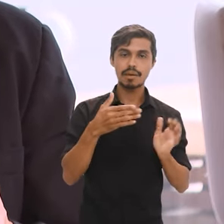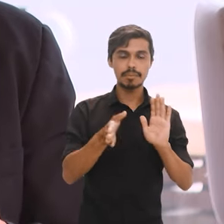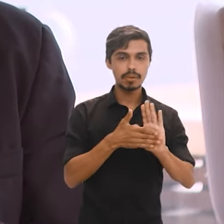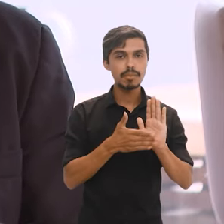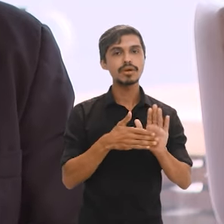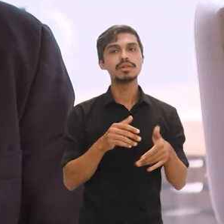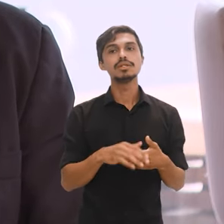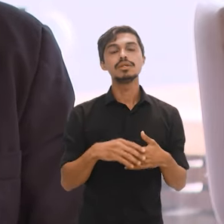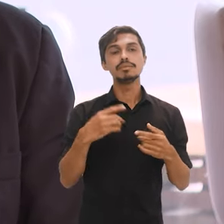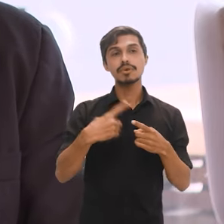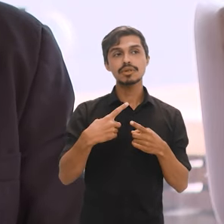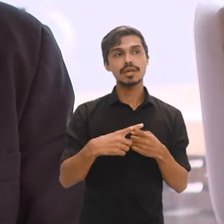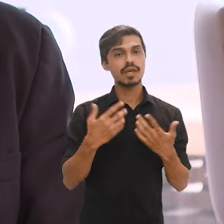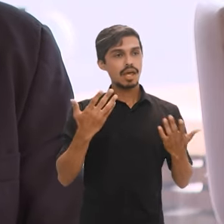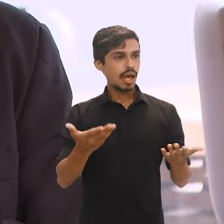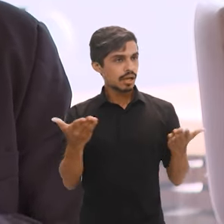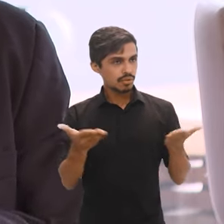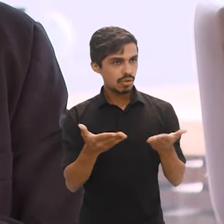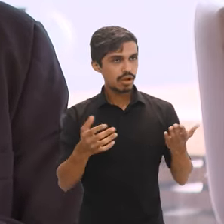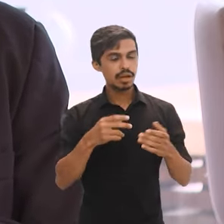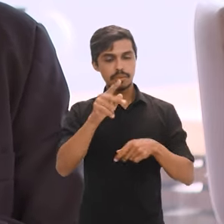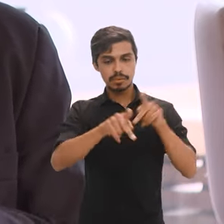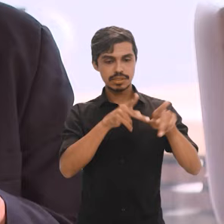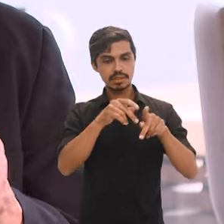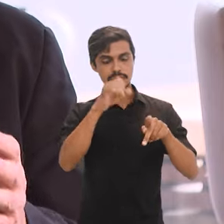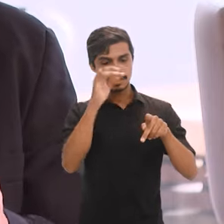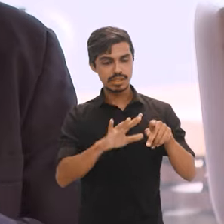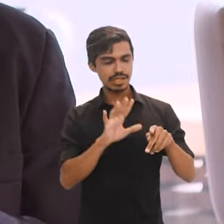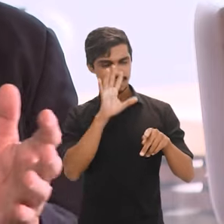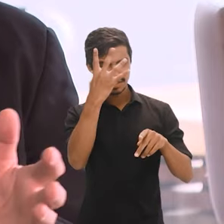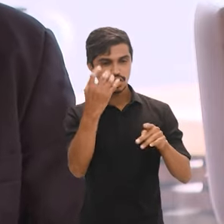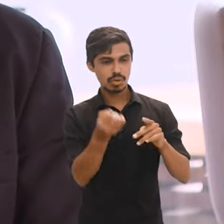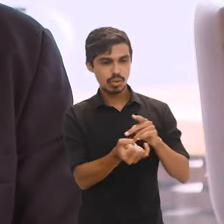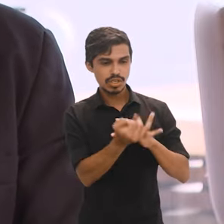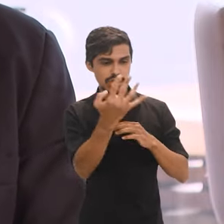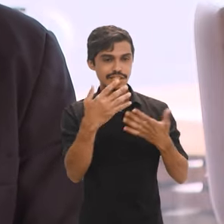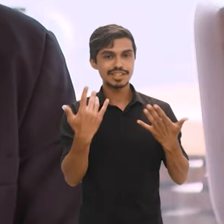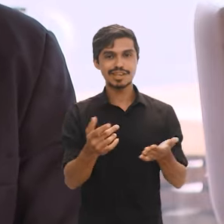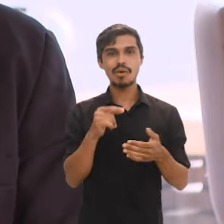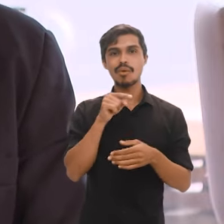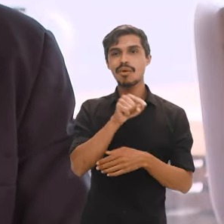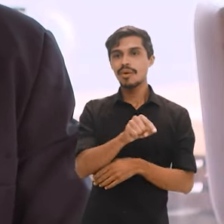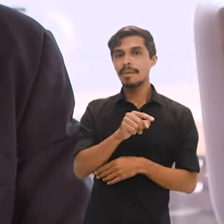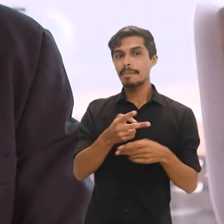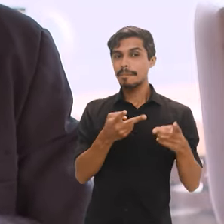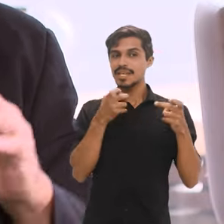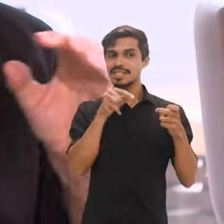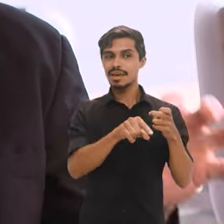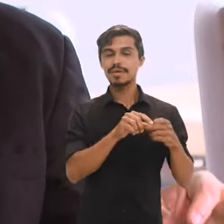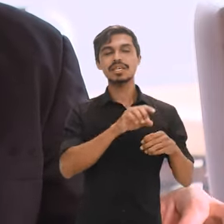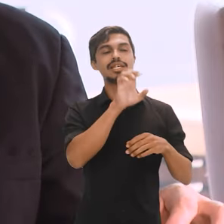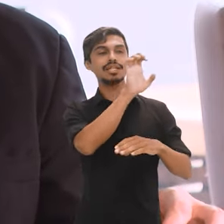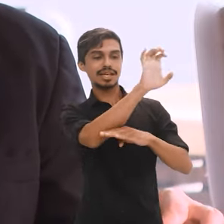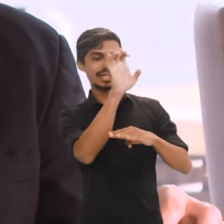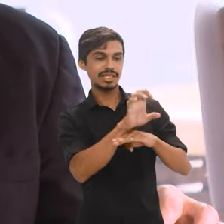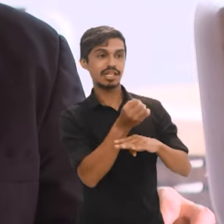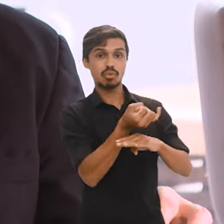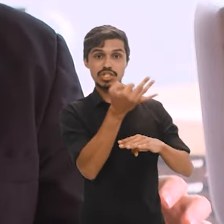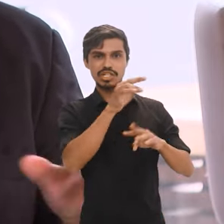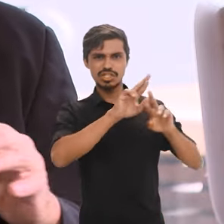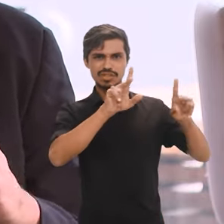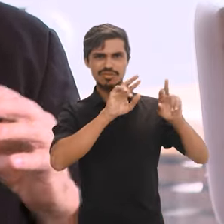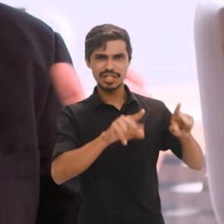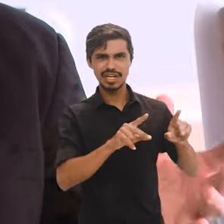base na população brasileira, não é? se define quanto do fundo de participação dos estados e municípios chega até o município.